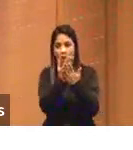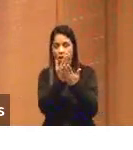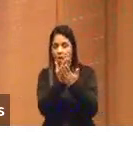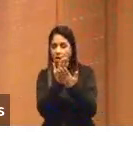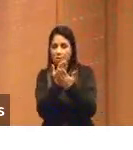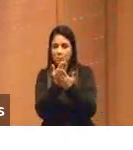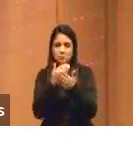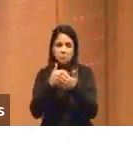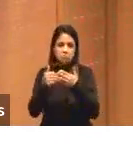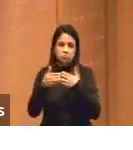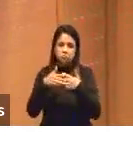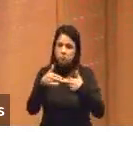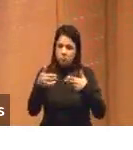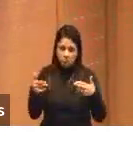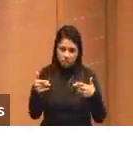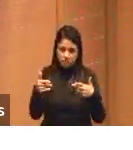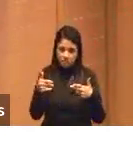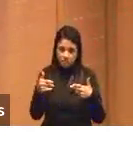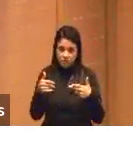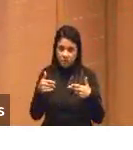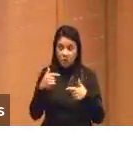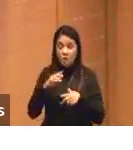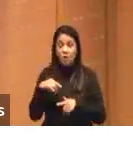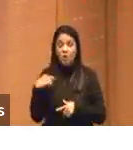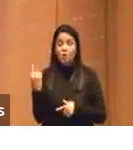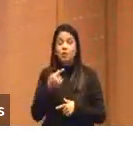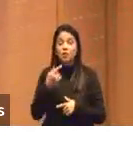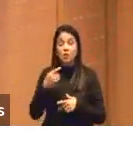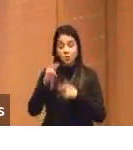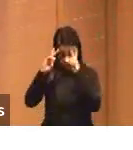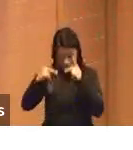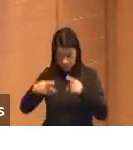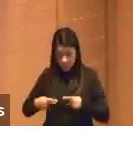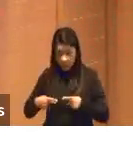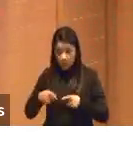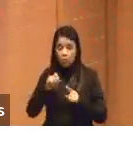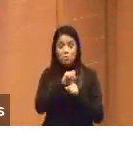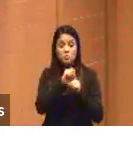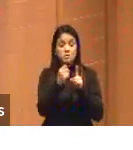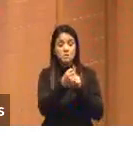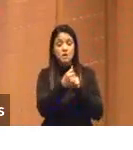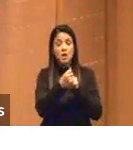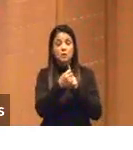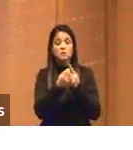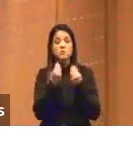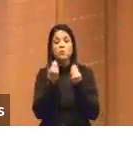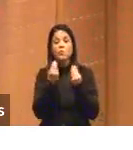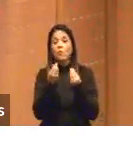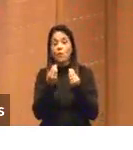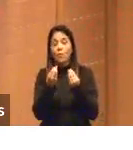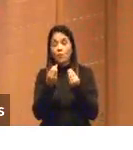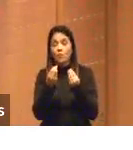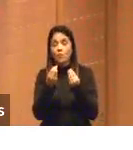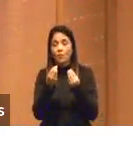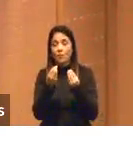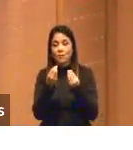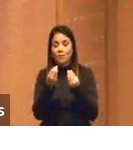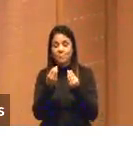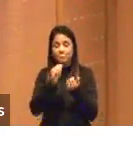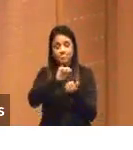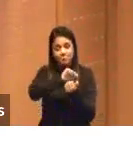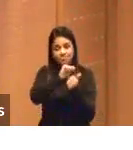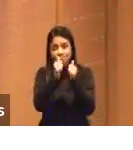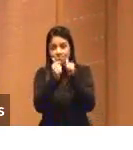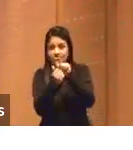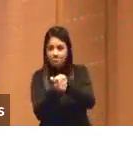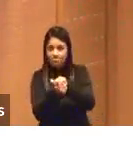ou o que for. E aí, que vai ser de nós, enquanto sociedade, enquanto humanos? Como iremos nos reconfigurar até lá?